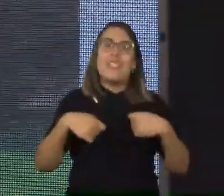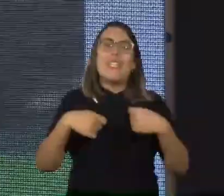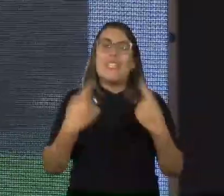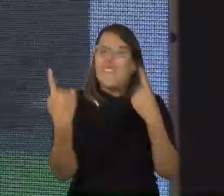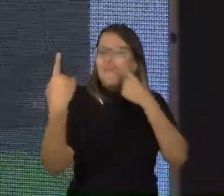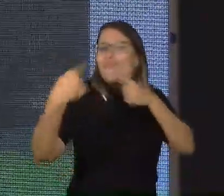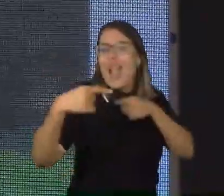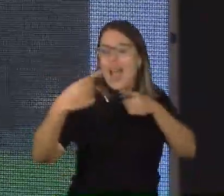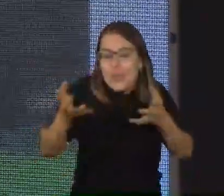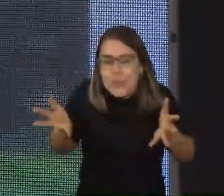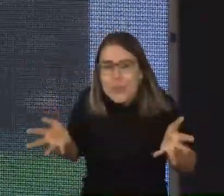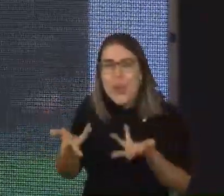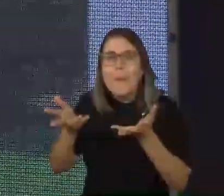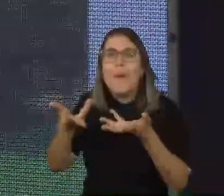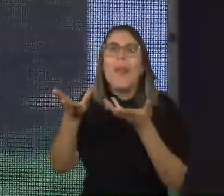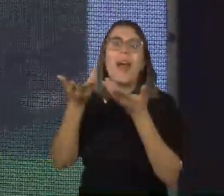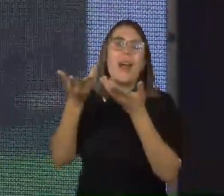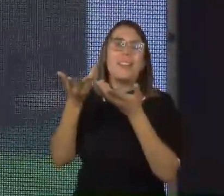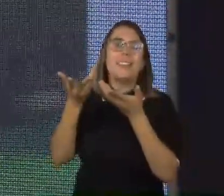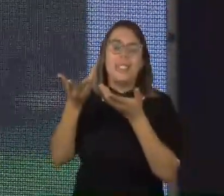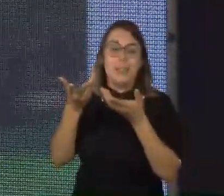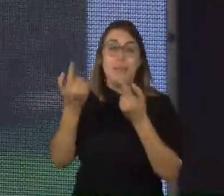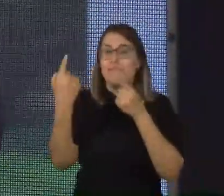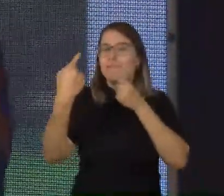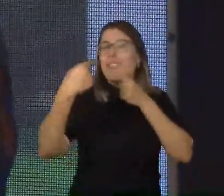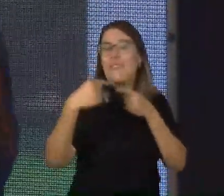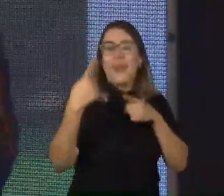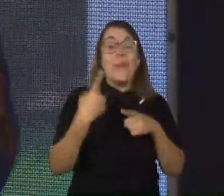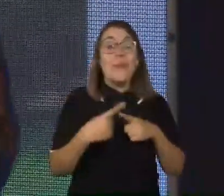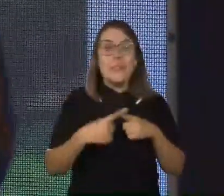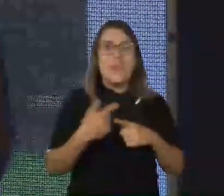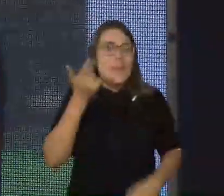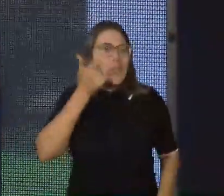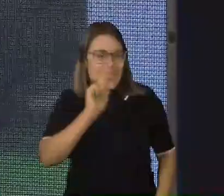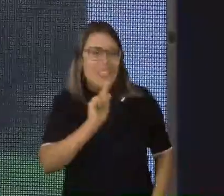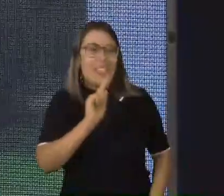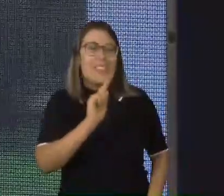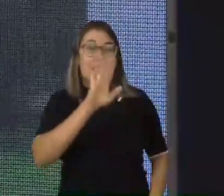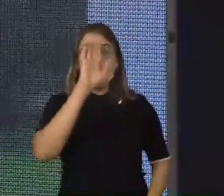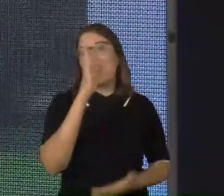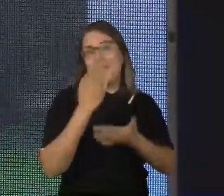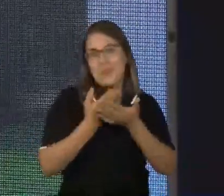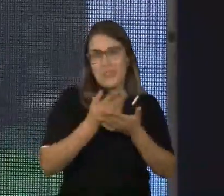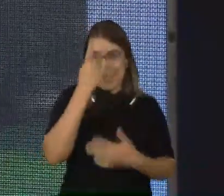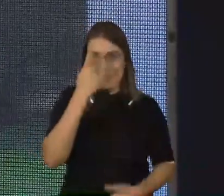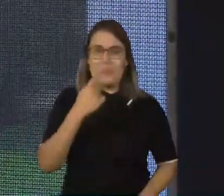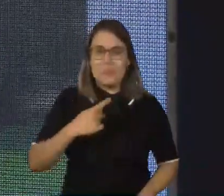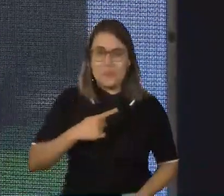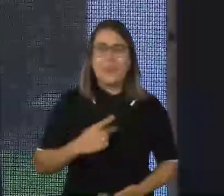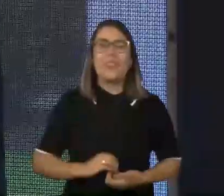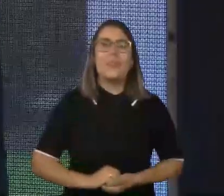precisam ser estimuladas a enfrentar determinados desafios para também desenvolver essa confiança. Então,